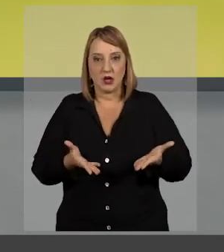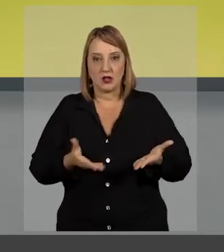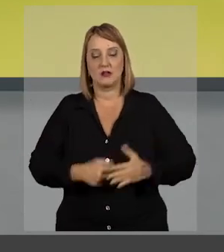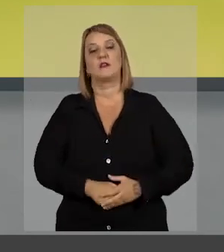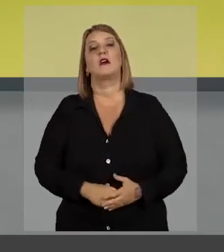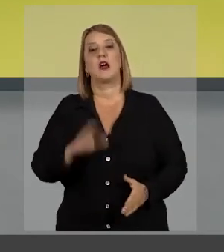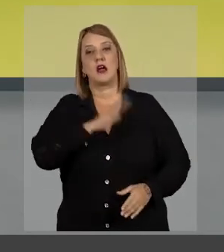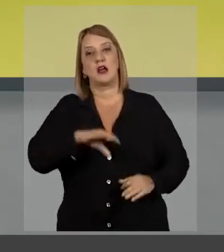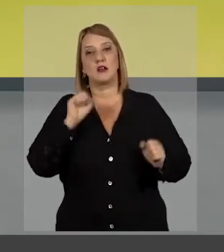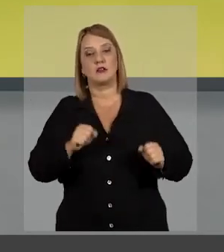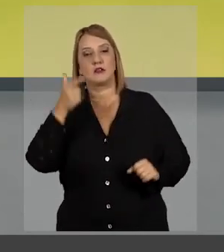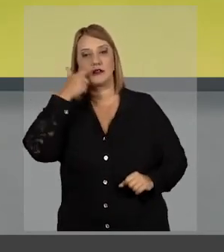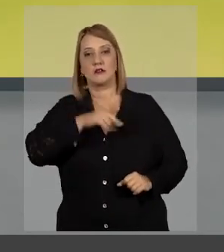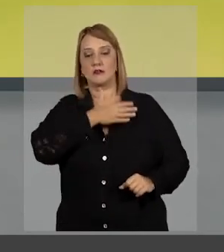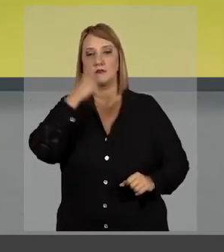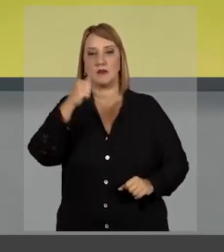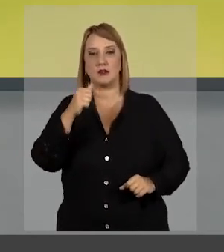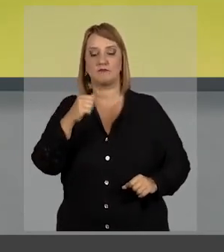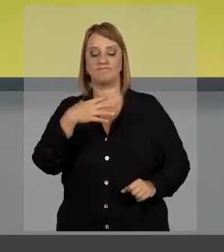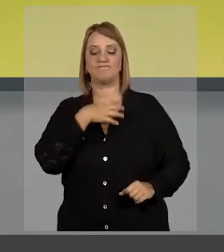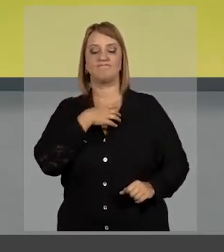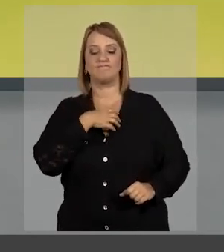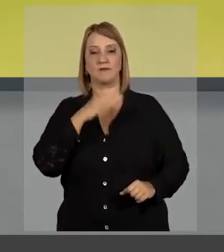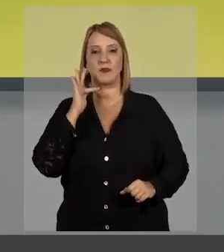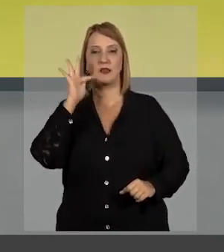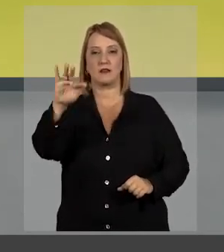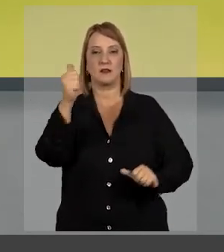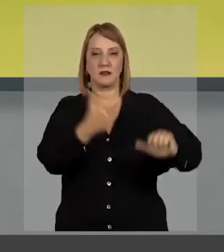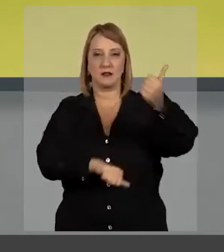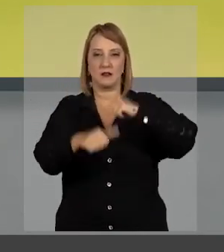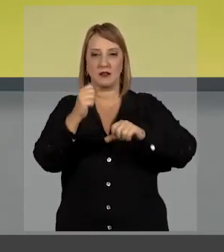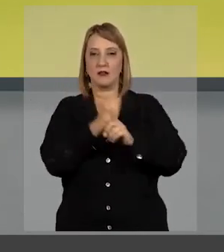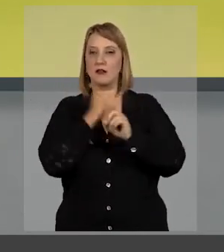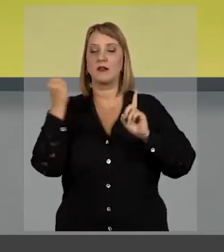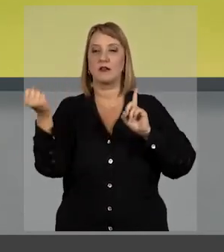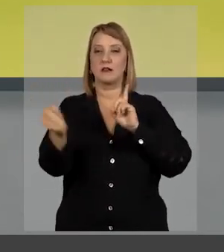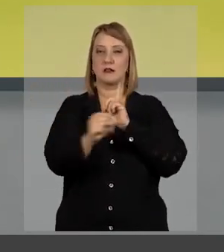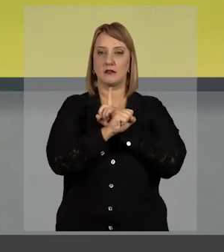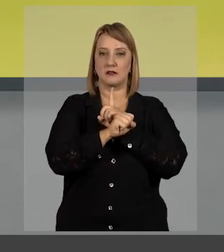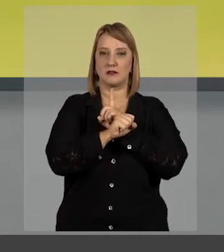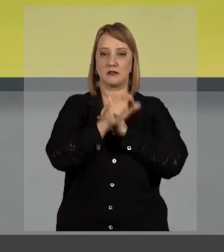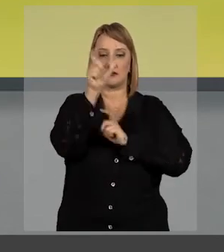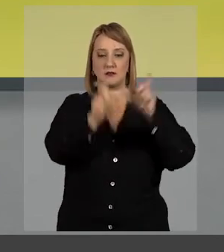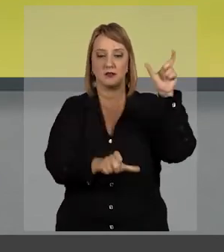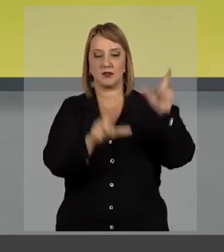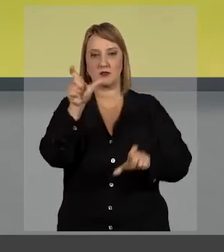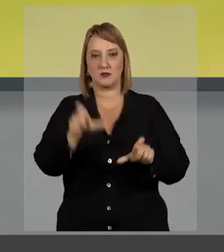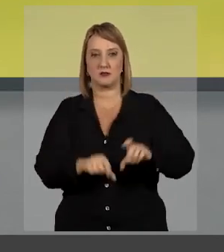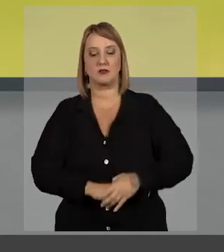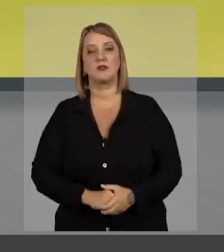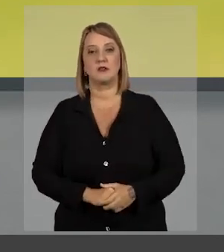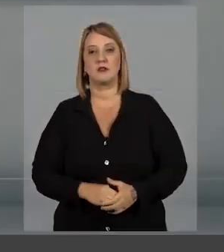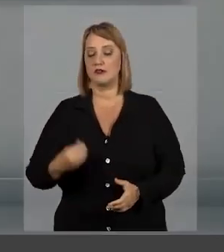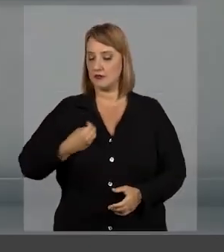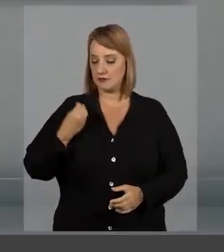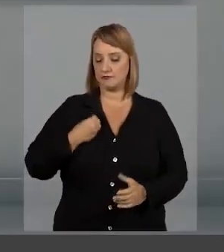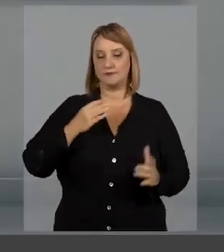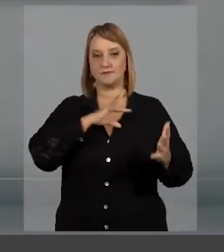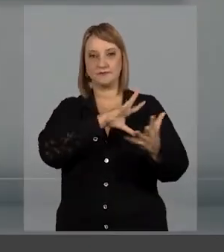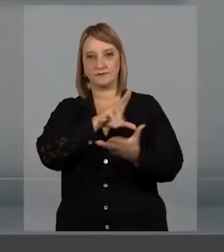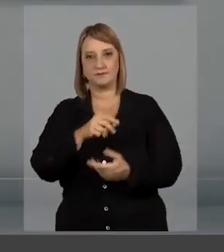presente, os estudantes ganham melhores perspectivas para analisar a sociedade e os indivíduos como um todo,